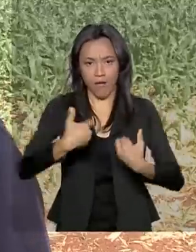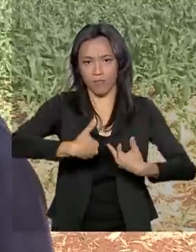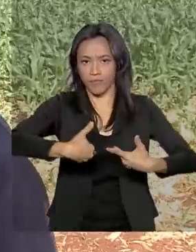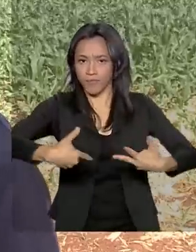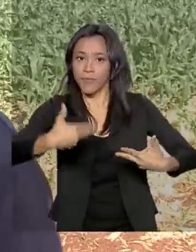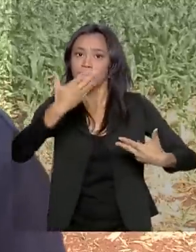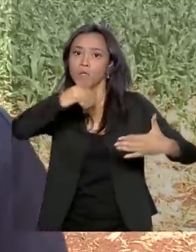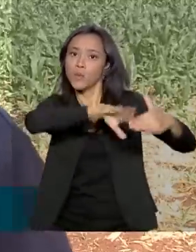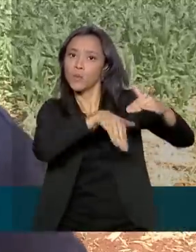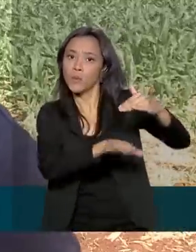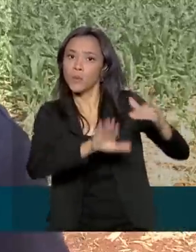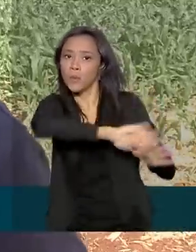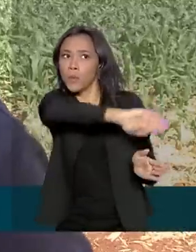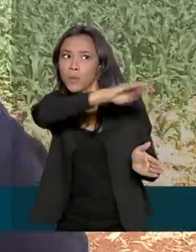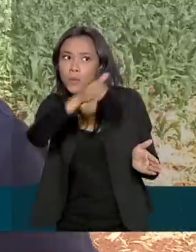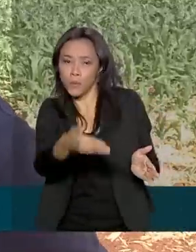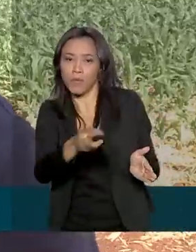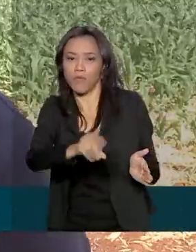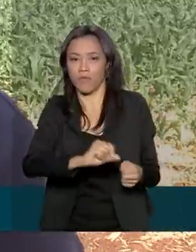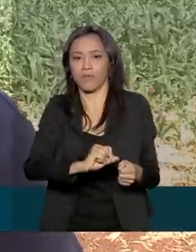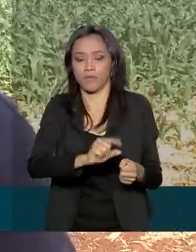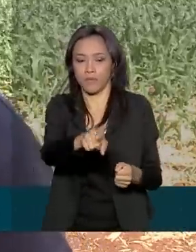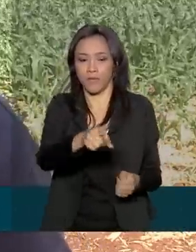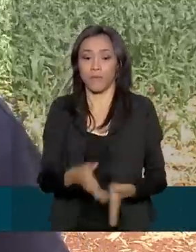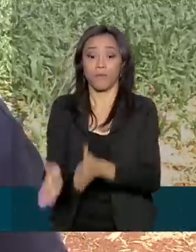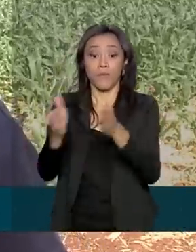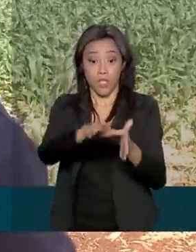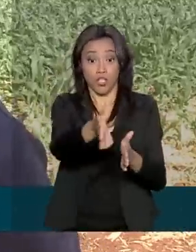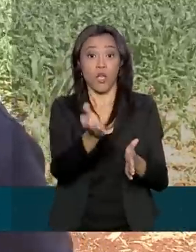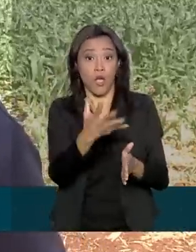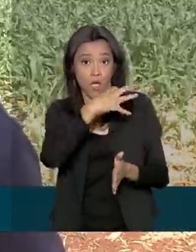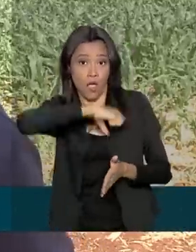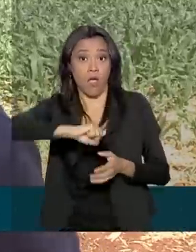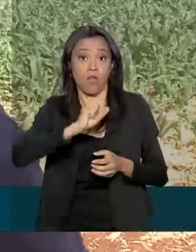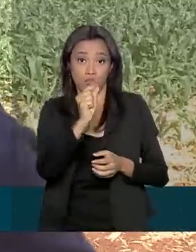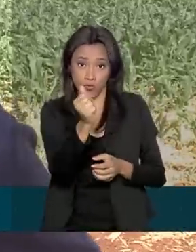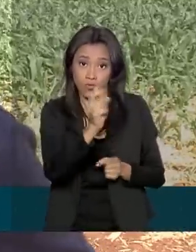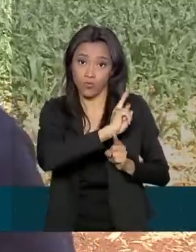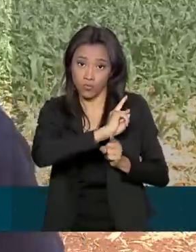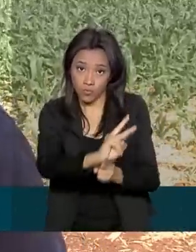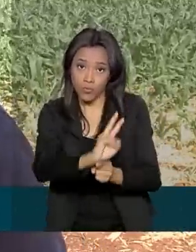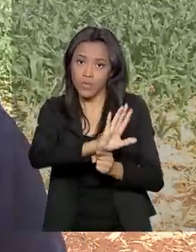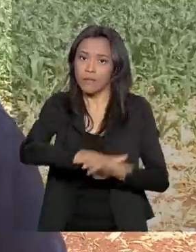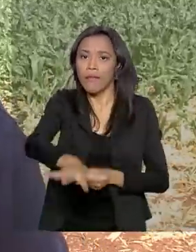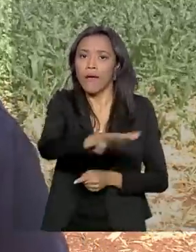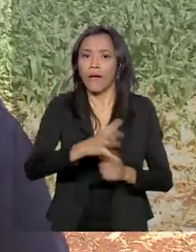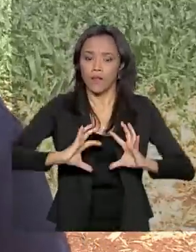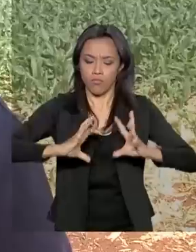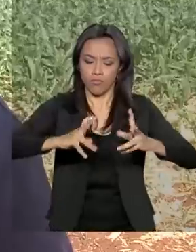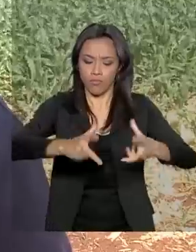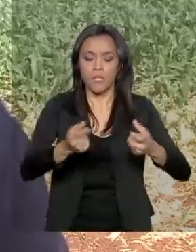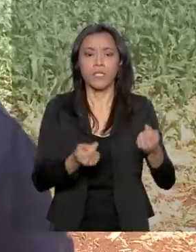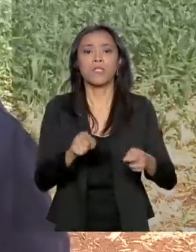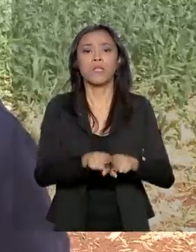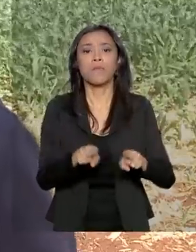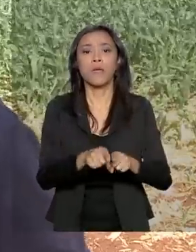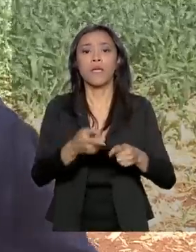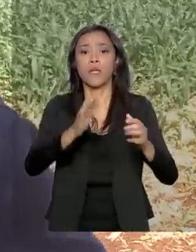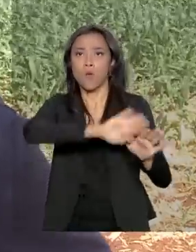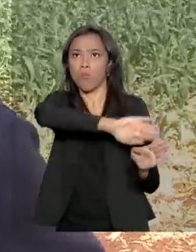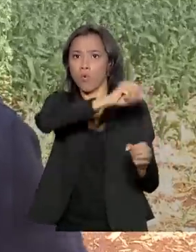captou recursos para investimento na parte de máquinas e armazenagem de grãos também,